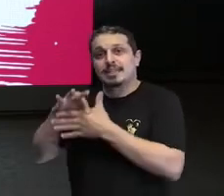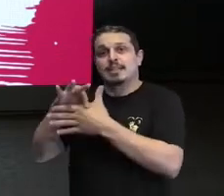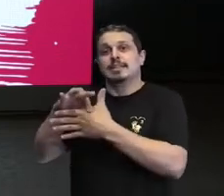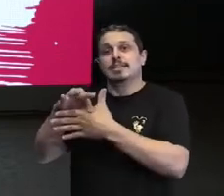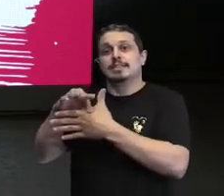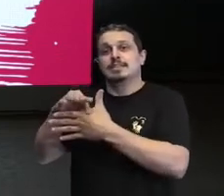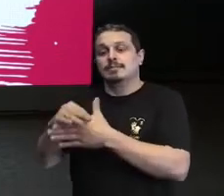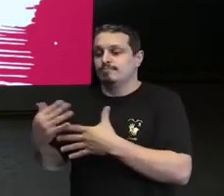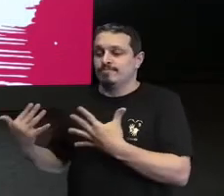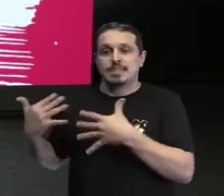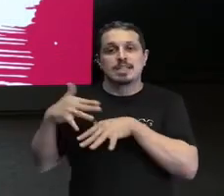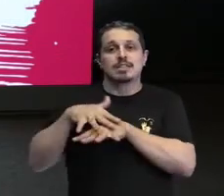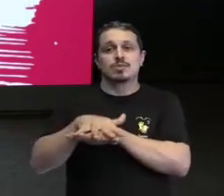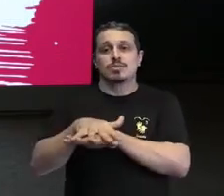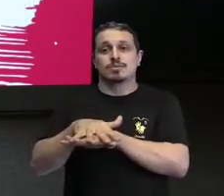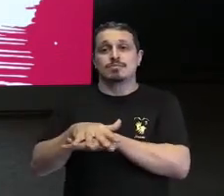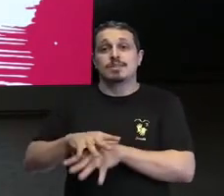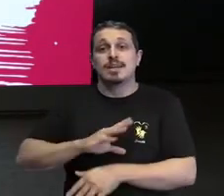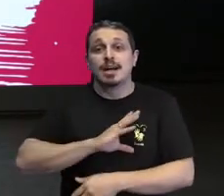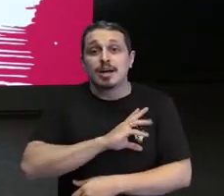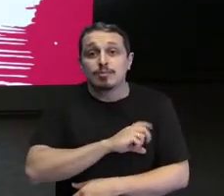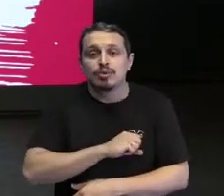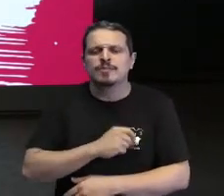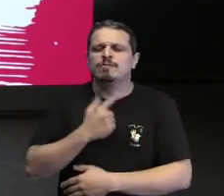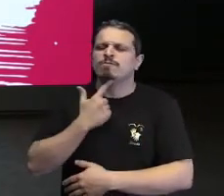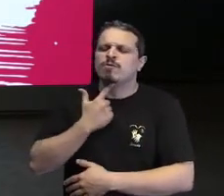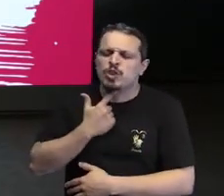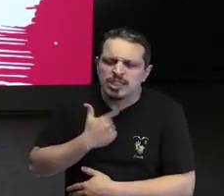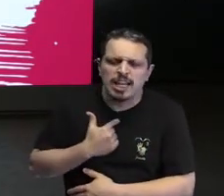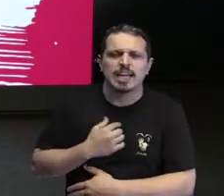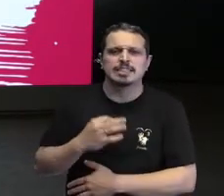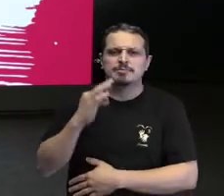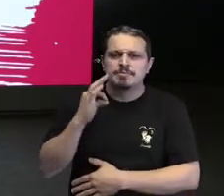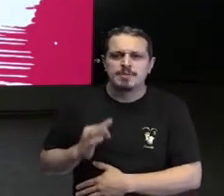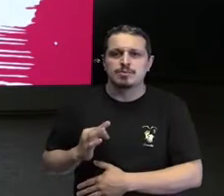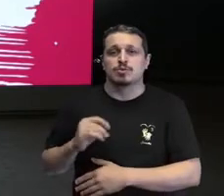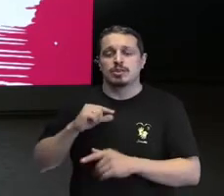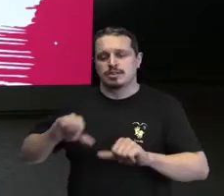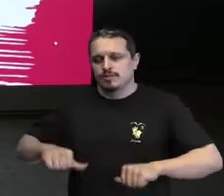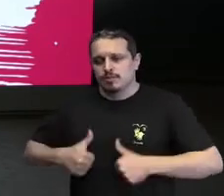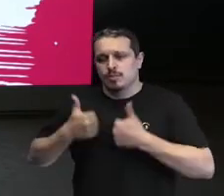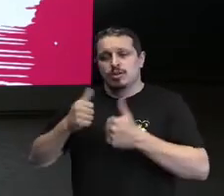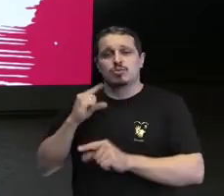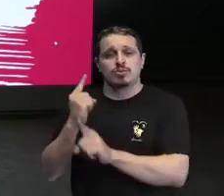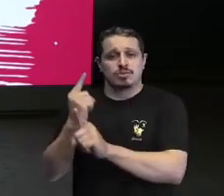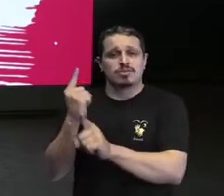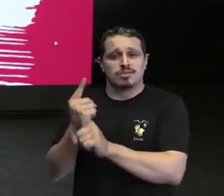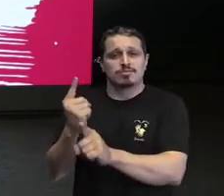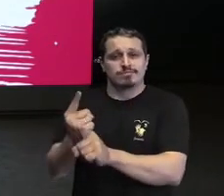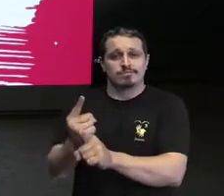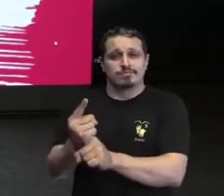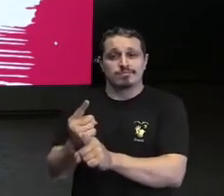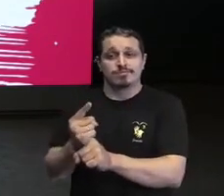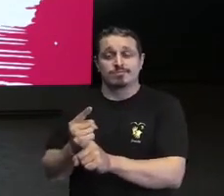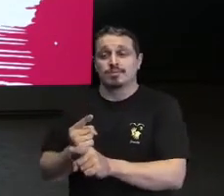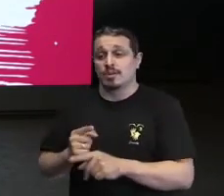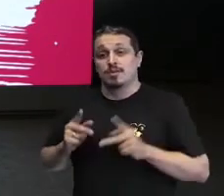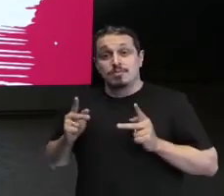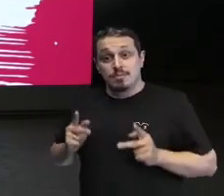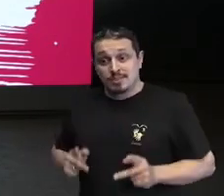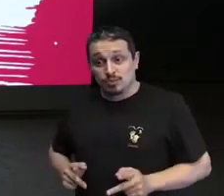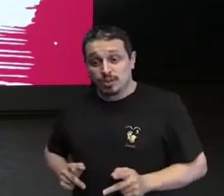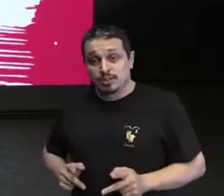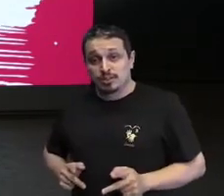amor e a vontade venceram. Eu encontrei um executivo que